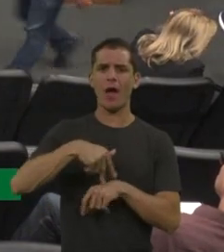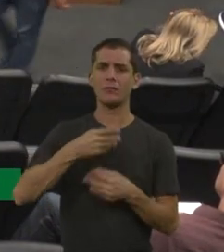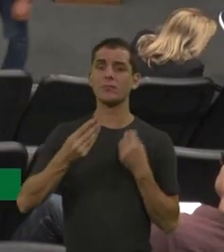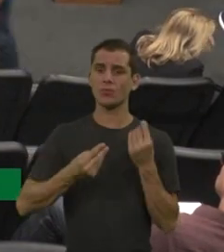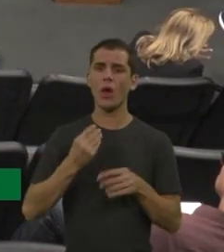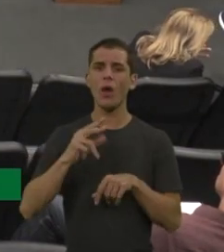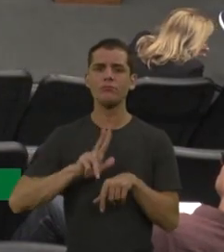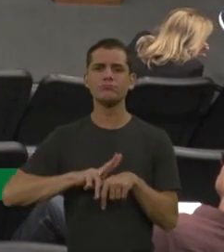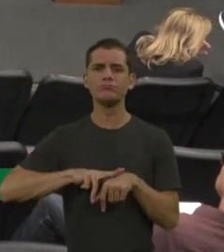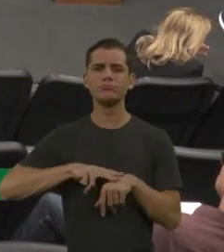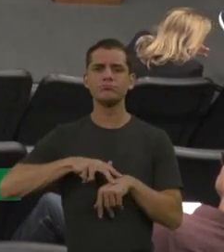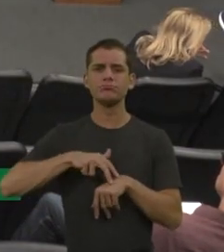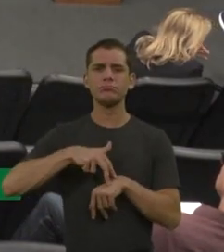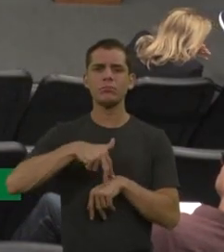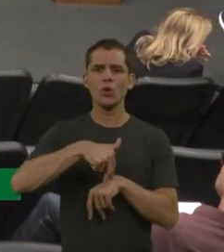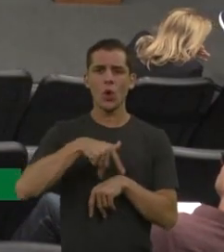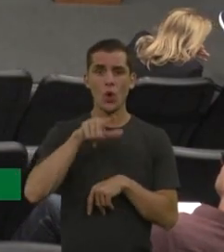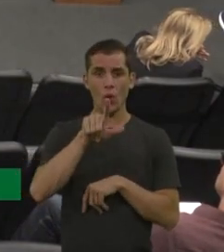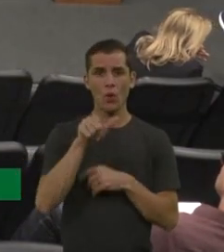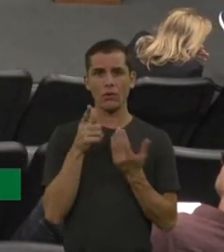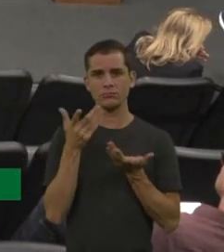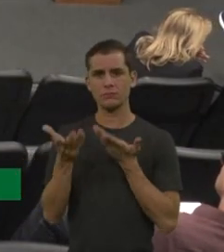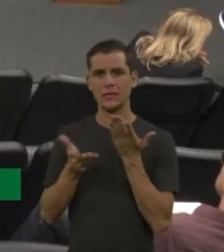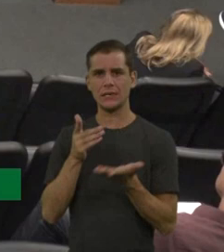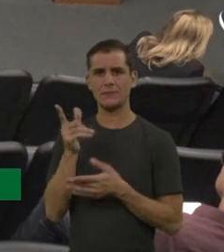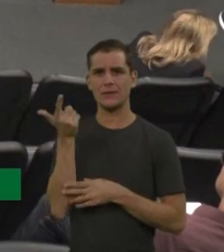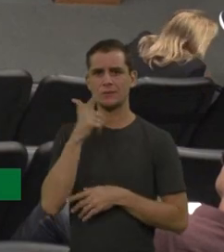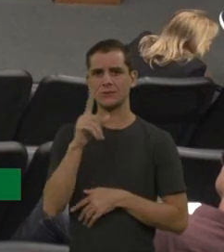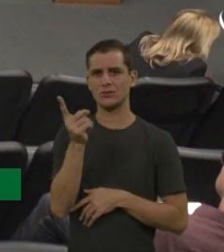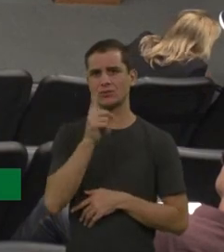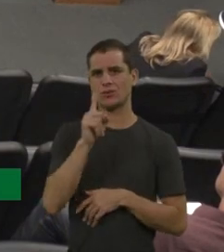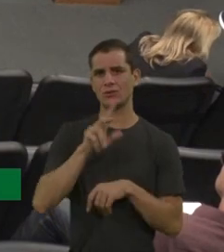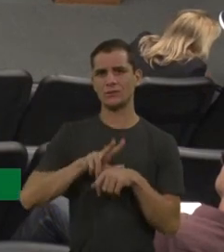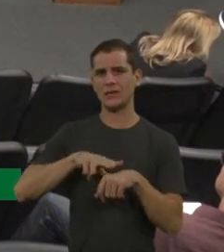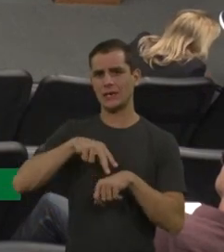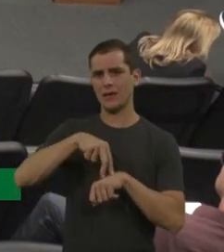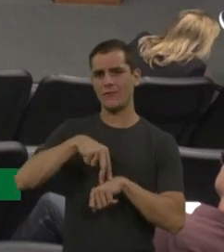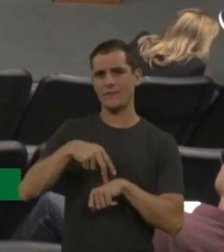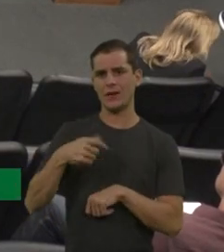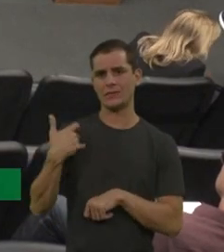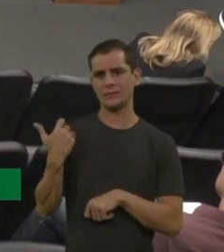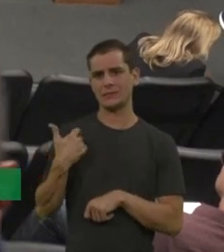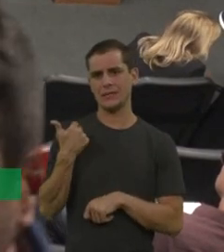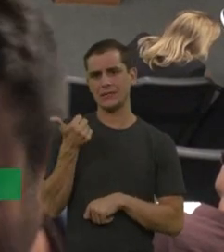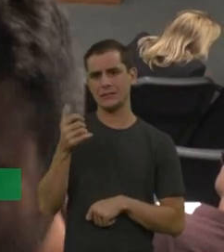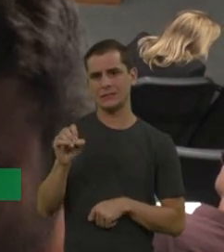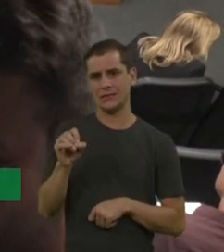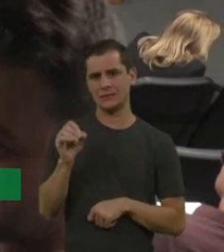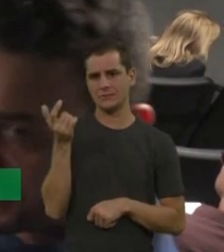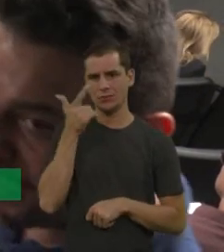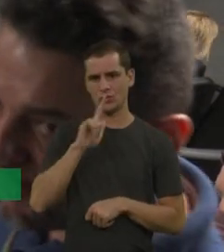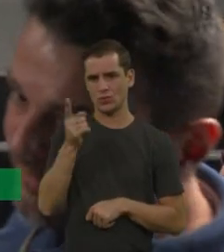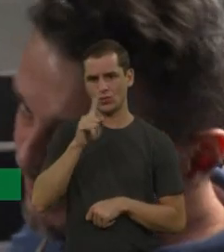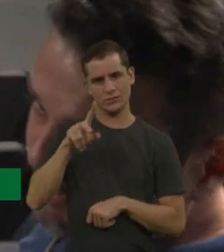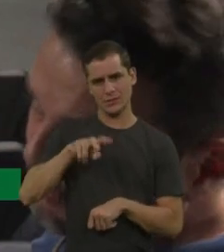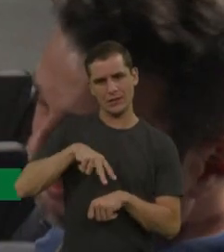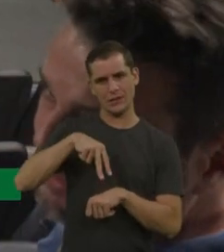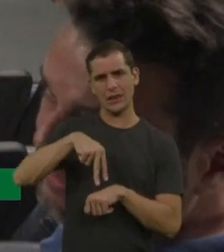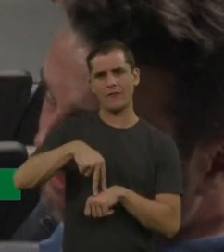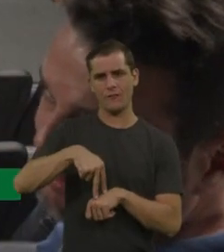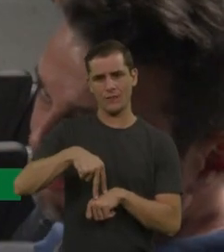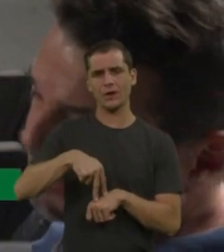hoje ela consultou comigo e ela já não consegue mais se levantar aos 10 anos de idade, né? Então, a gente vê assim que